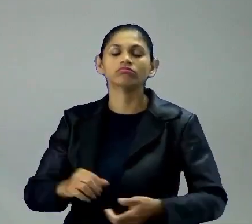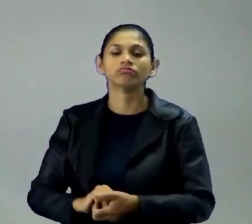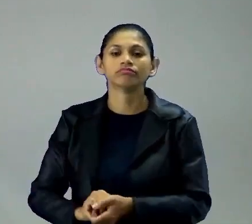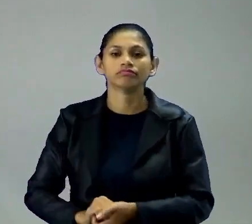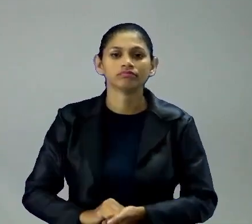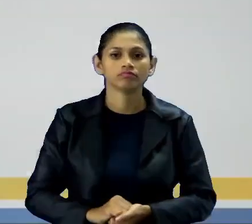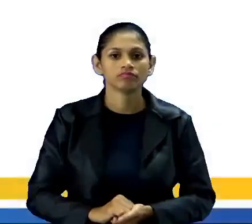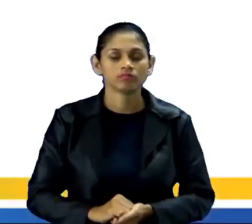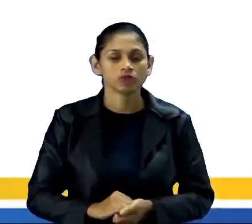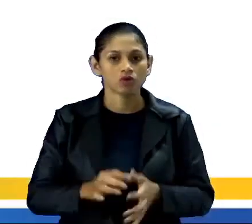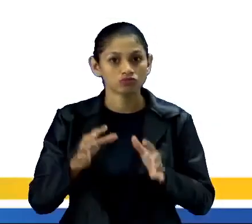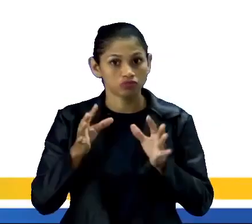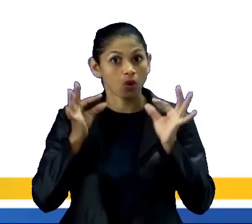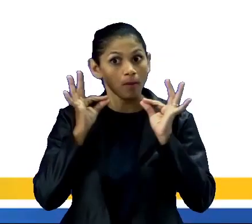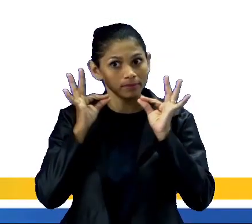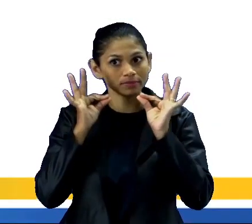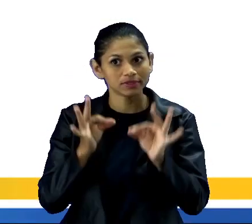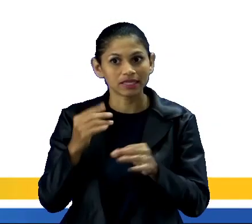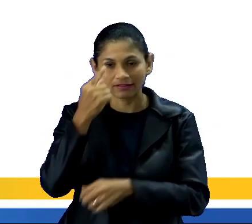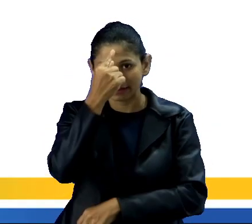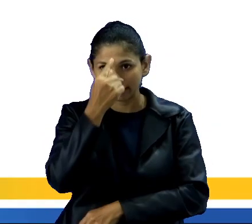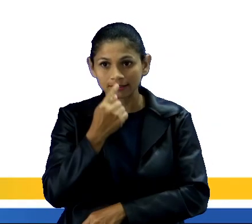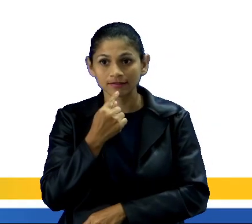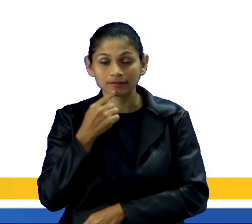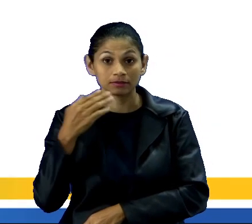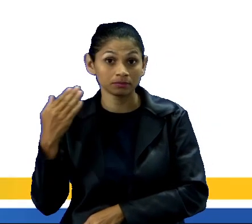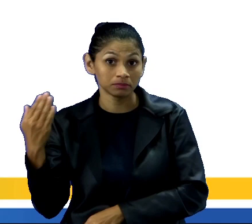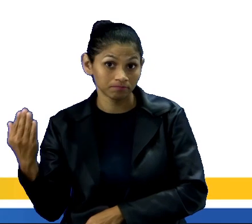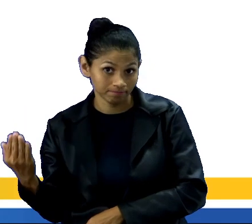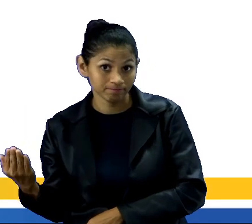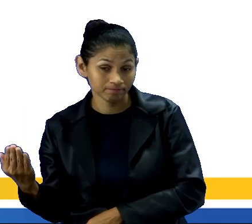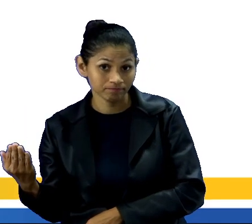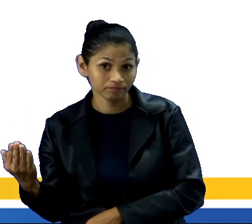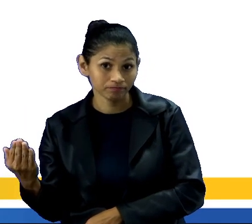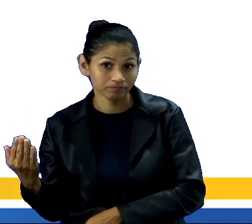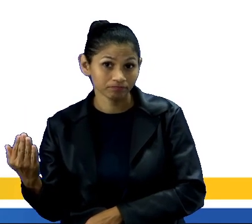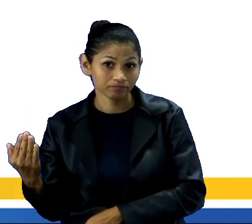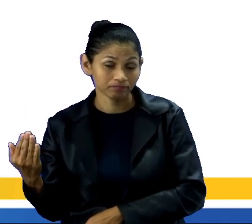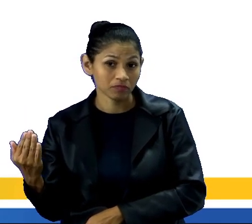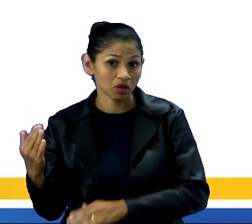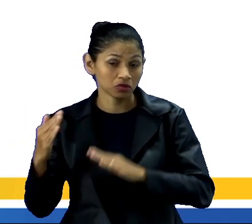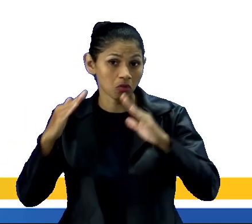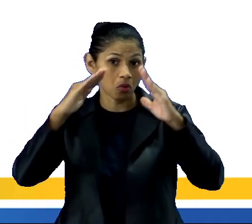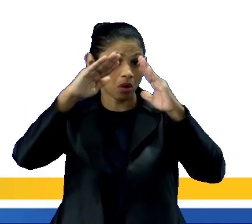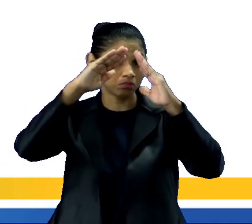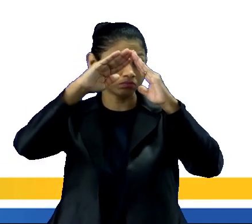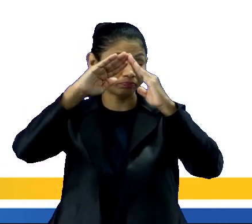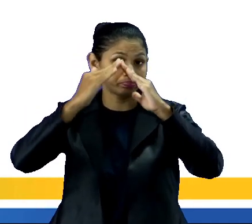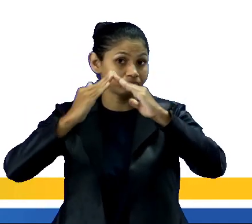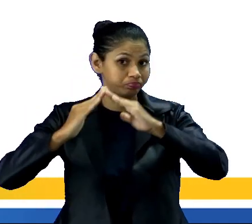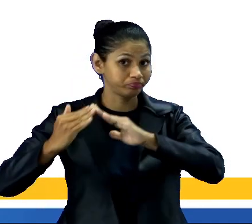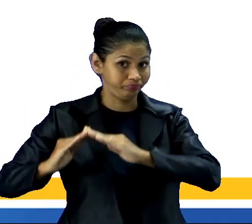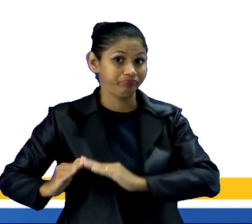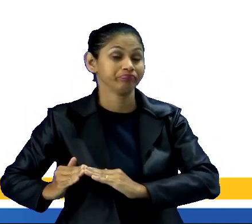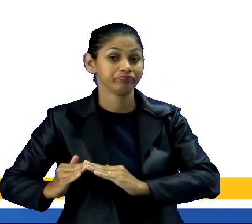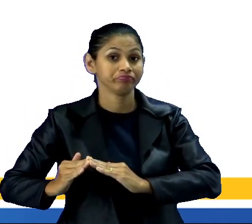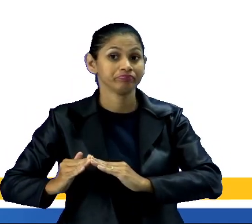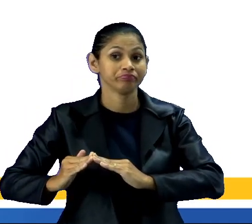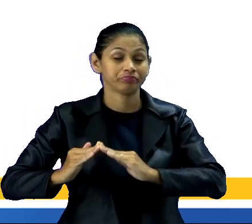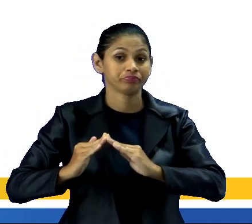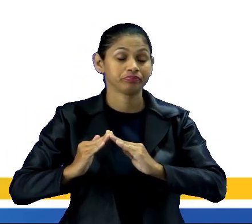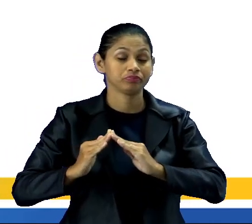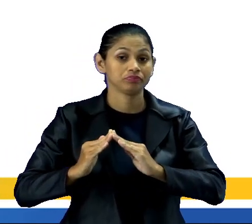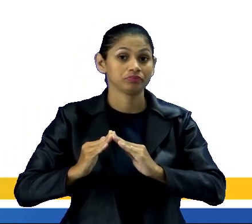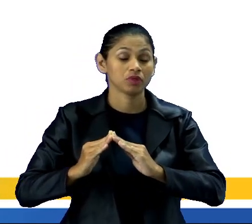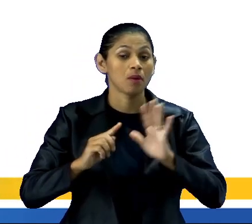pode observar aqui na imagem, né, a gente tem aí, por exemplo, uma favela, né, que ela retrata